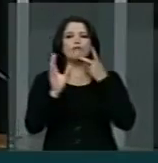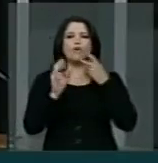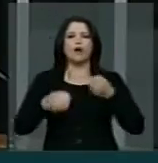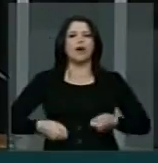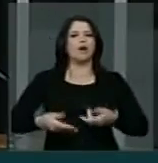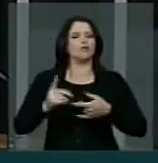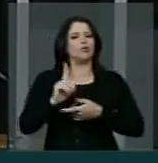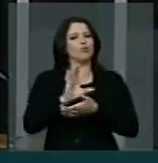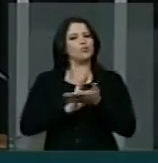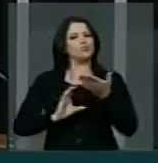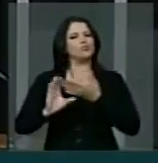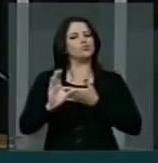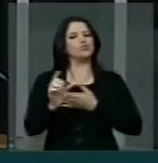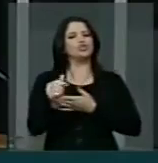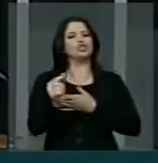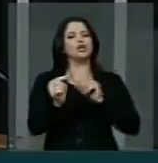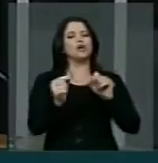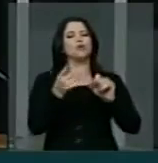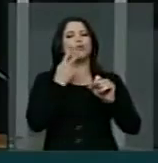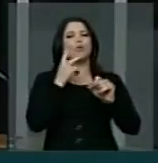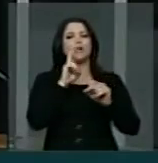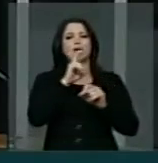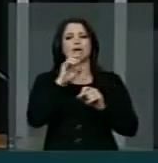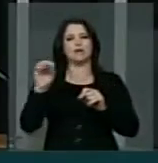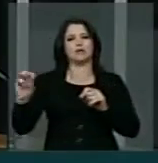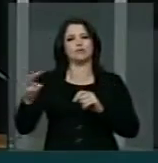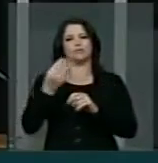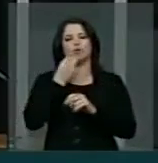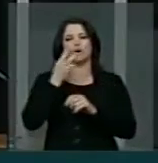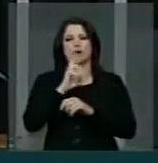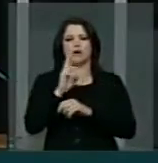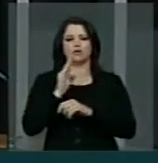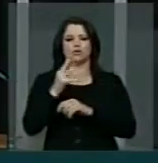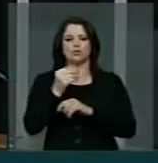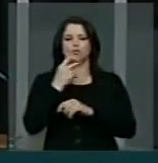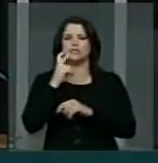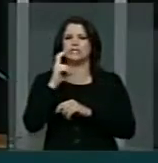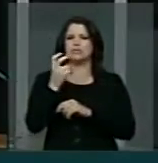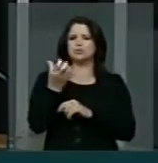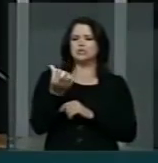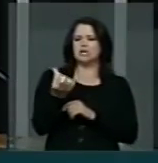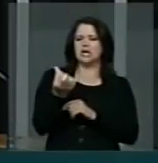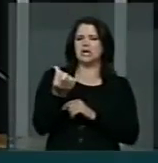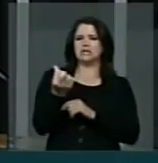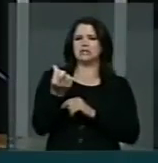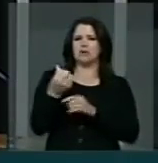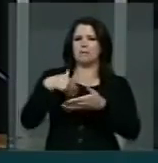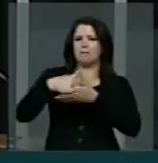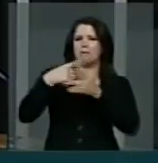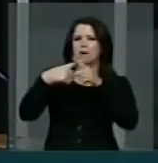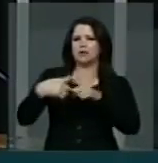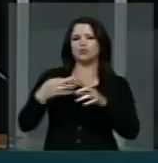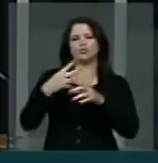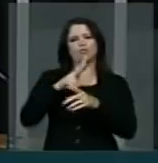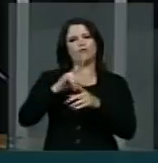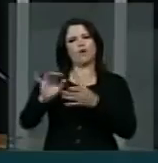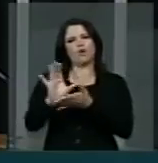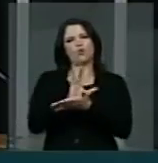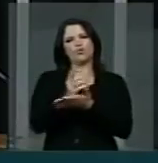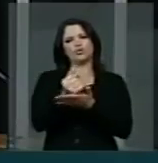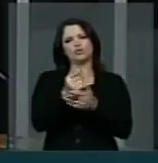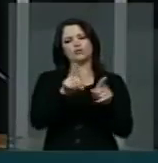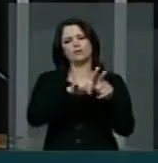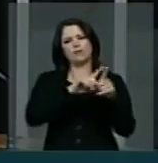gastou, se investiu ali 500 milhões de reais, em 5, 6 jogos também vai se tirar o dinheiro